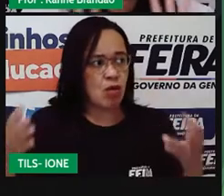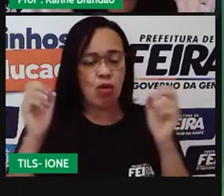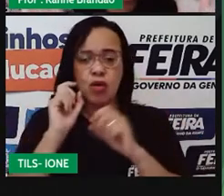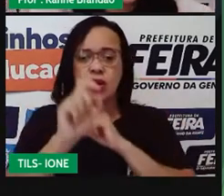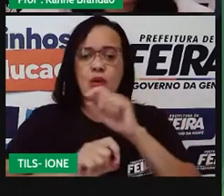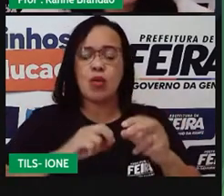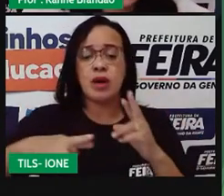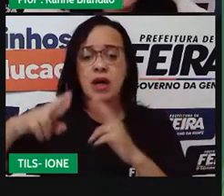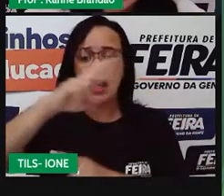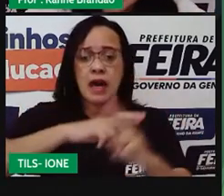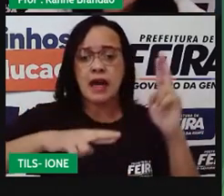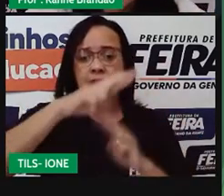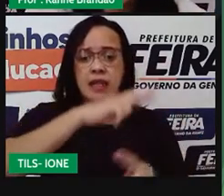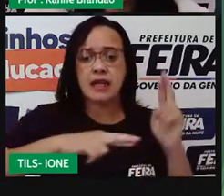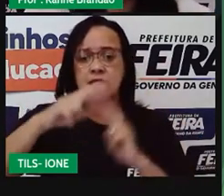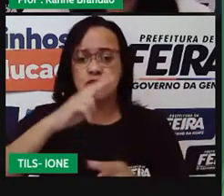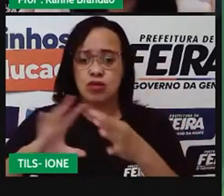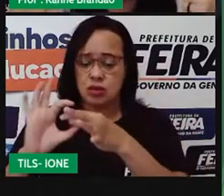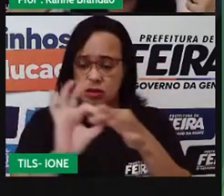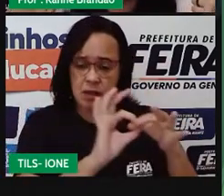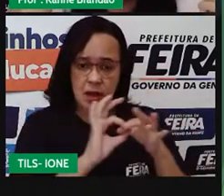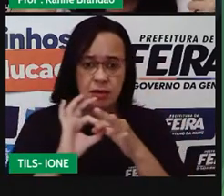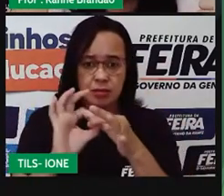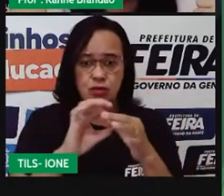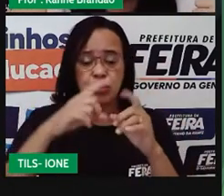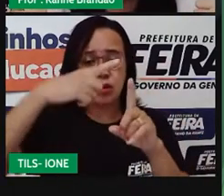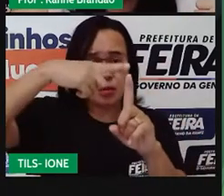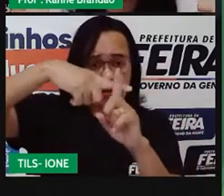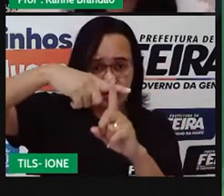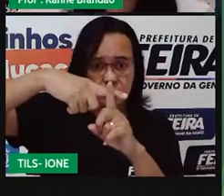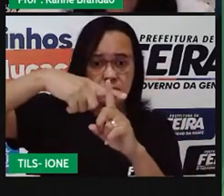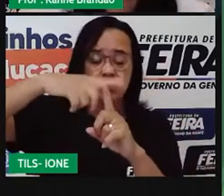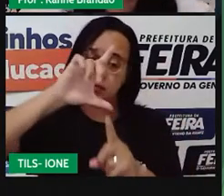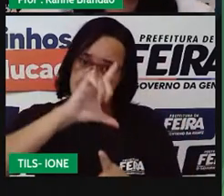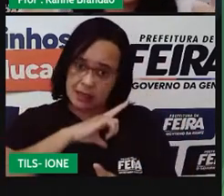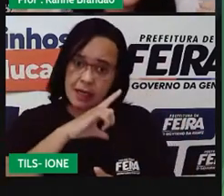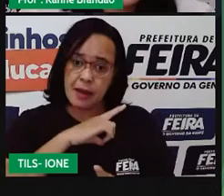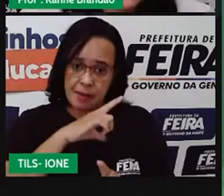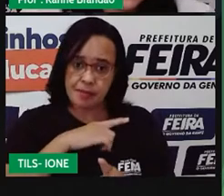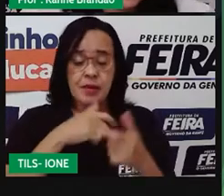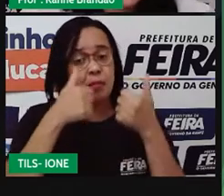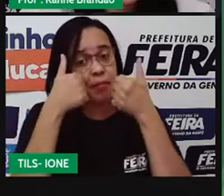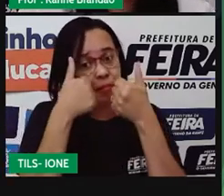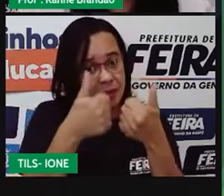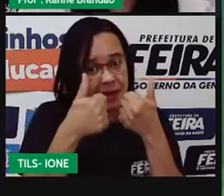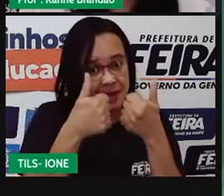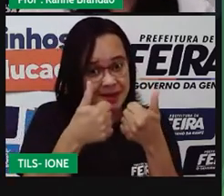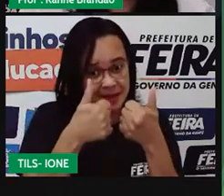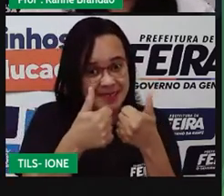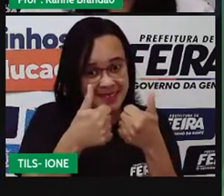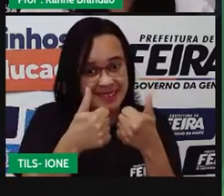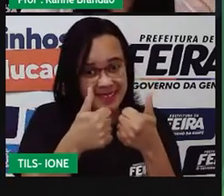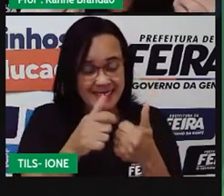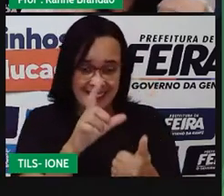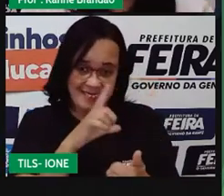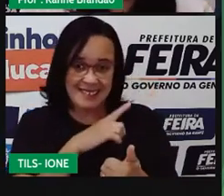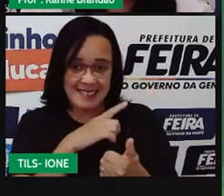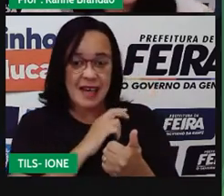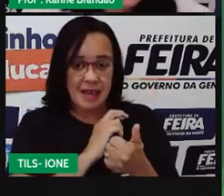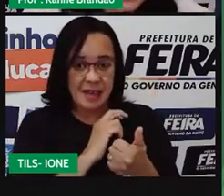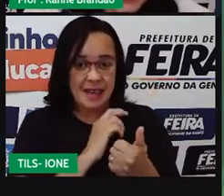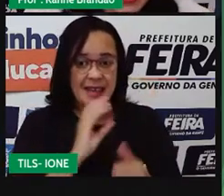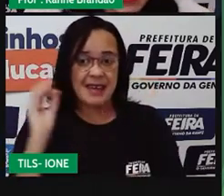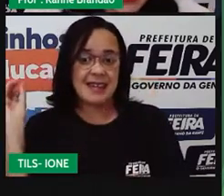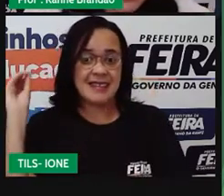relações harmônicas, ou seja, positivas, né? Que geram benefícios, existem dentro